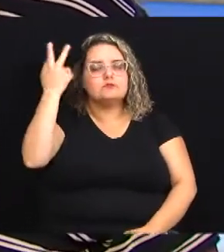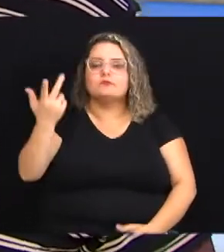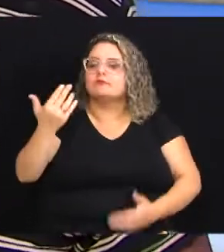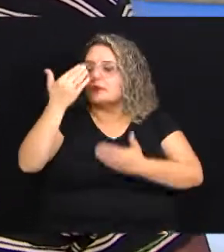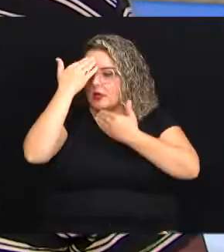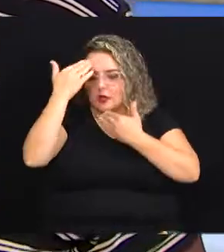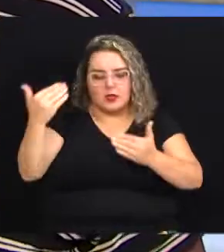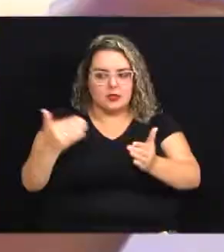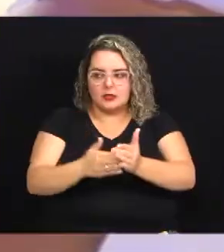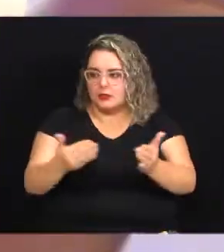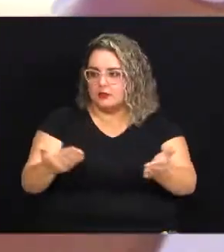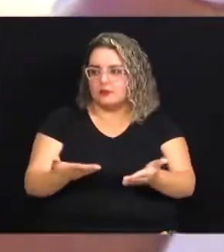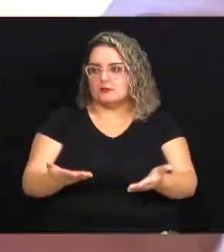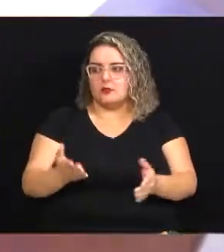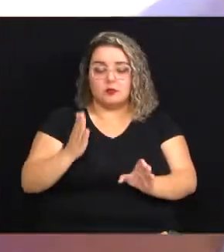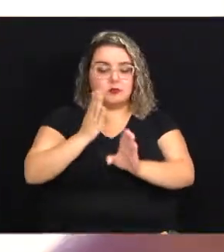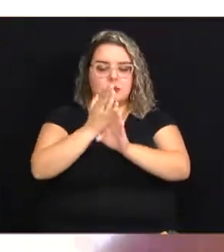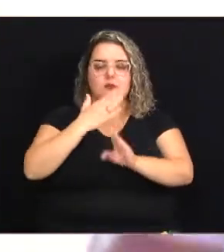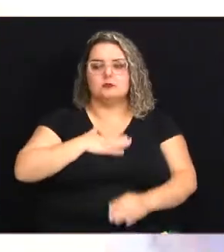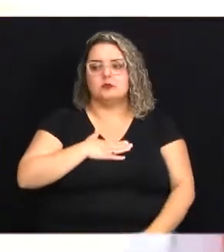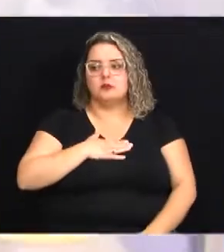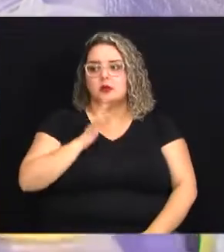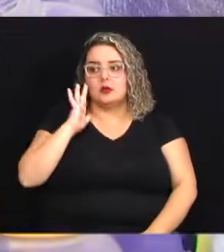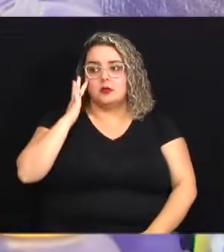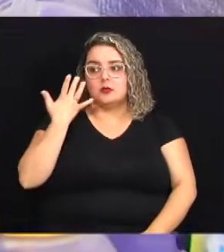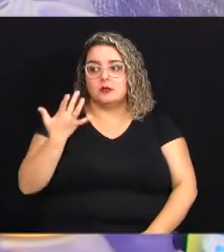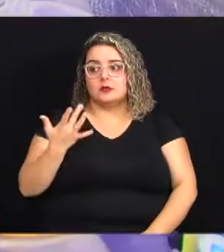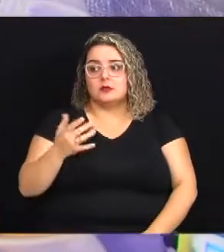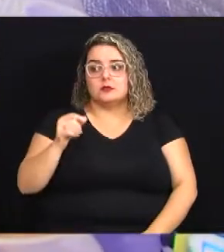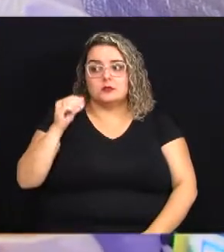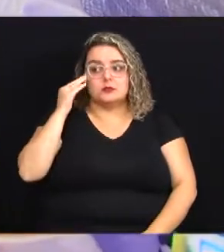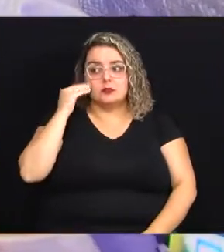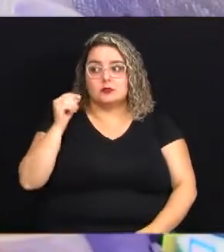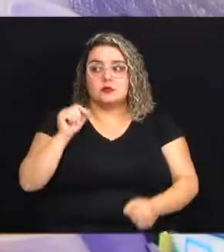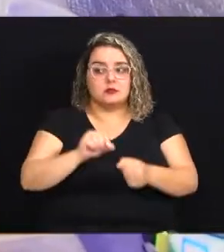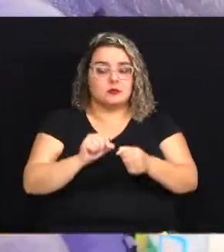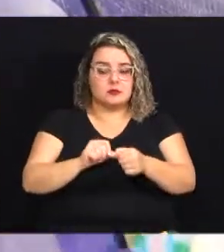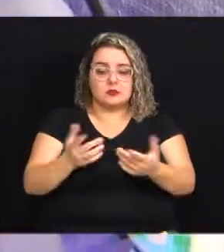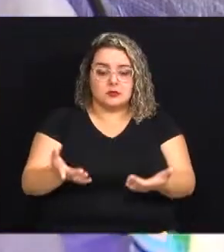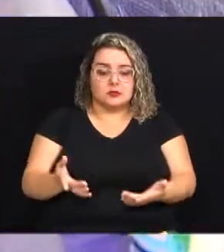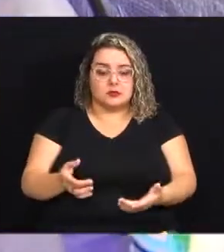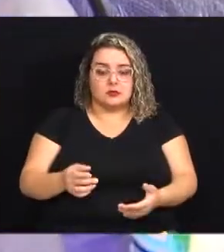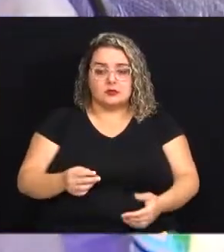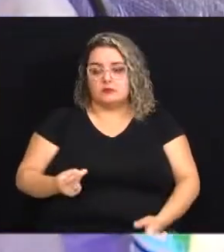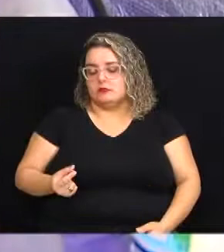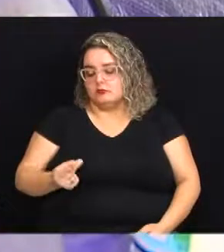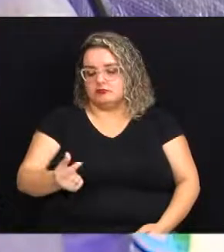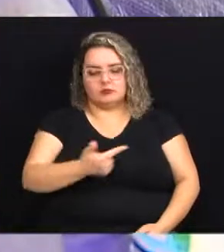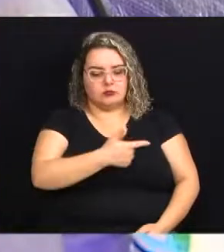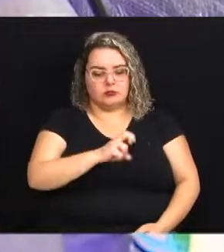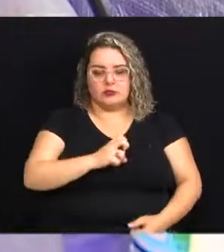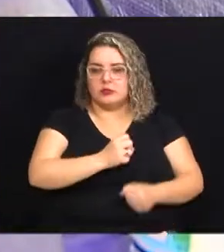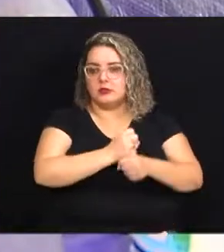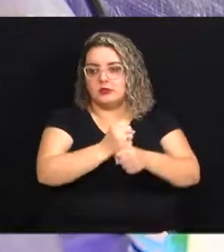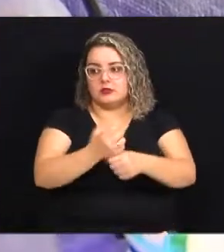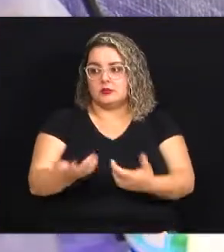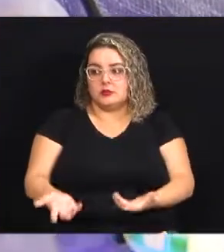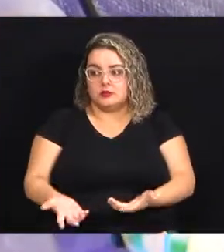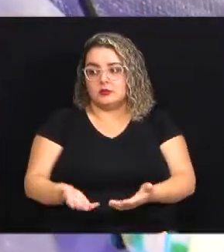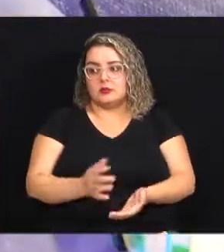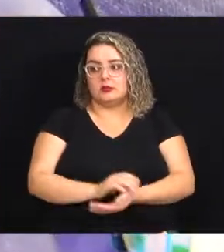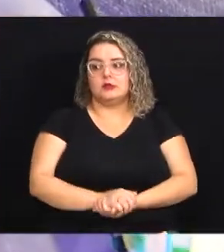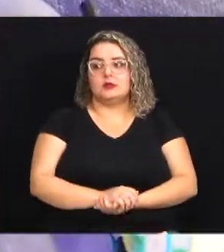grata a eles até hoje eu me achei porque eu achava que eu só sabia fazer aquilo que eu fazia e fiz durante 25 anos né?